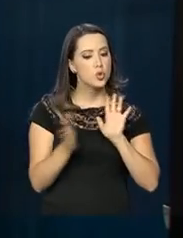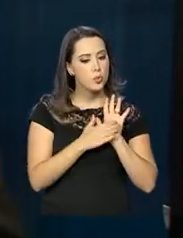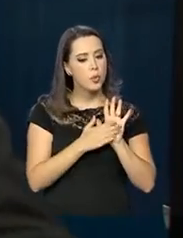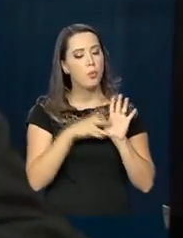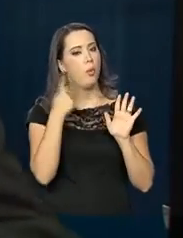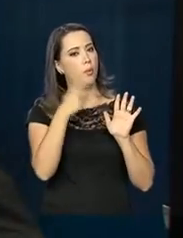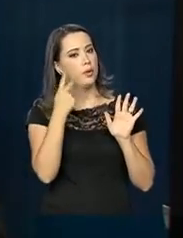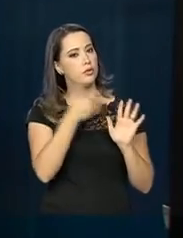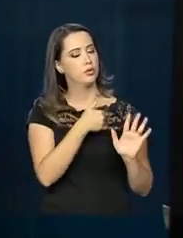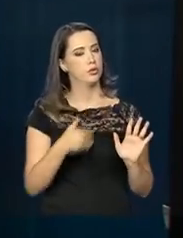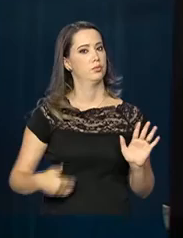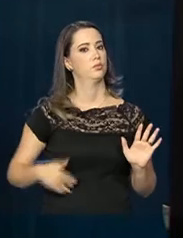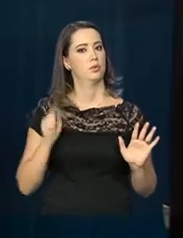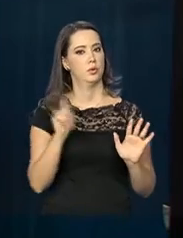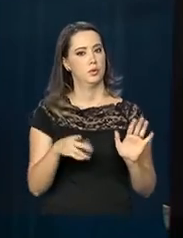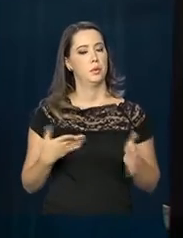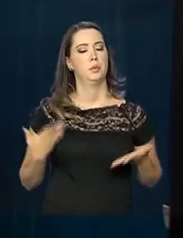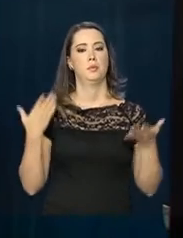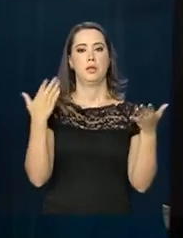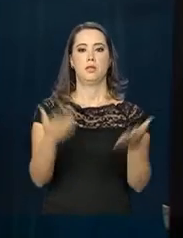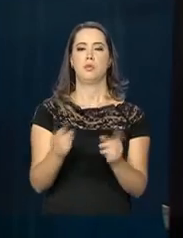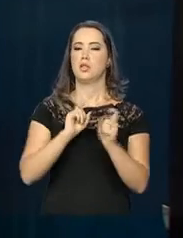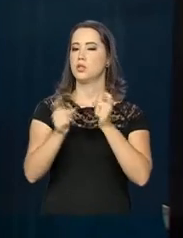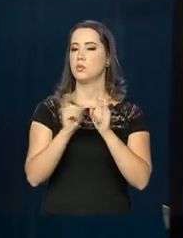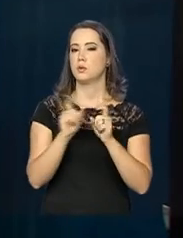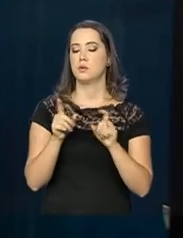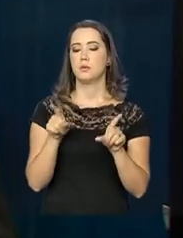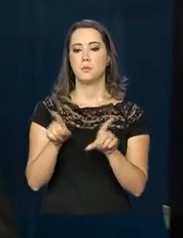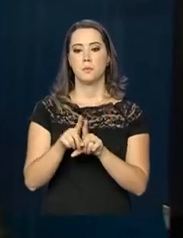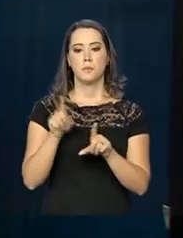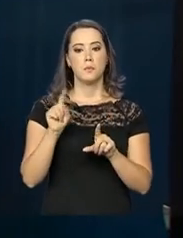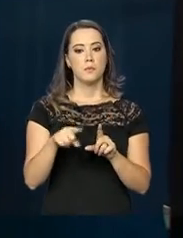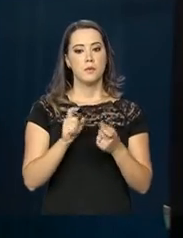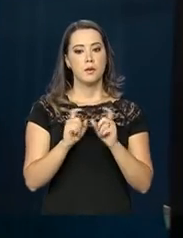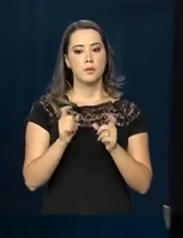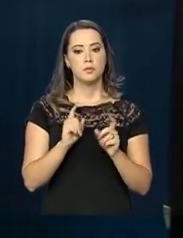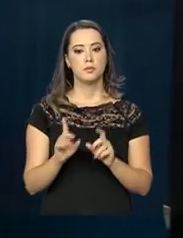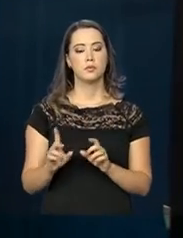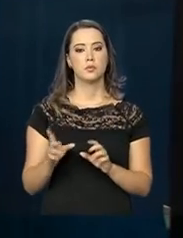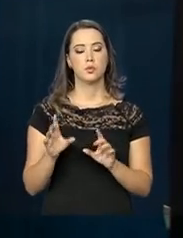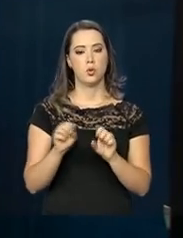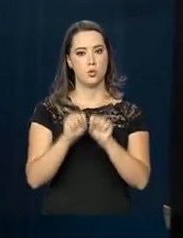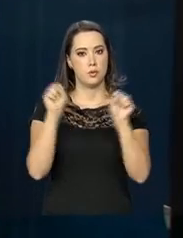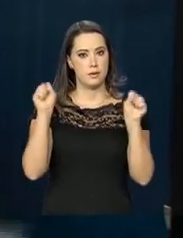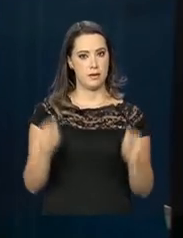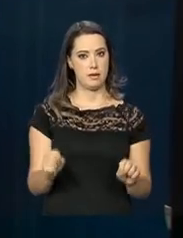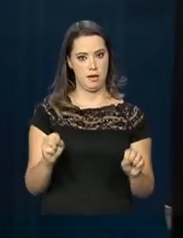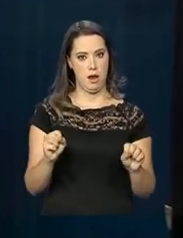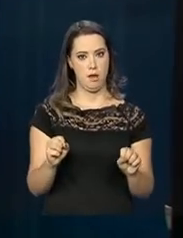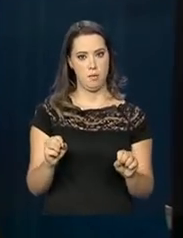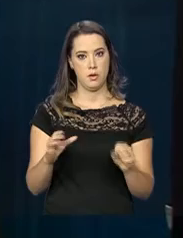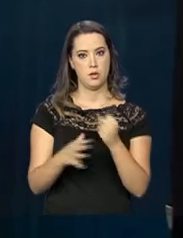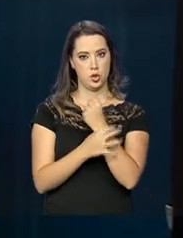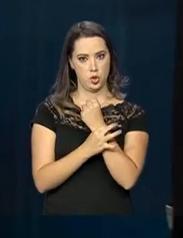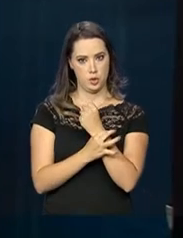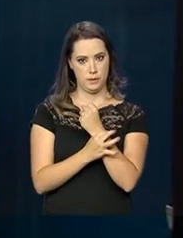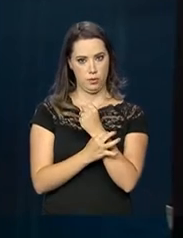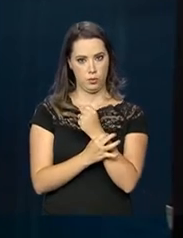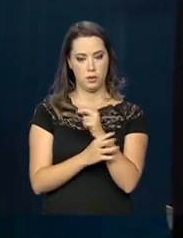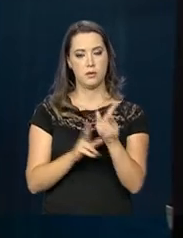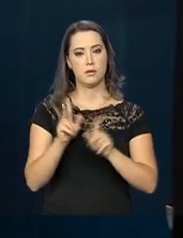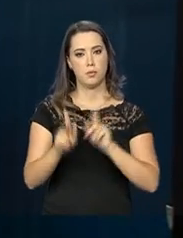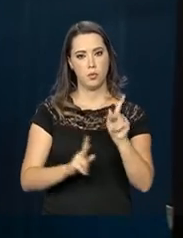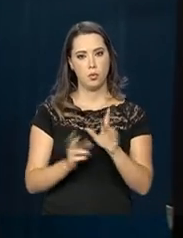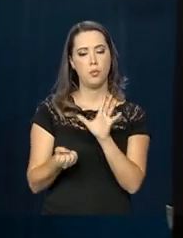políticas públicas, de participar da gestão aí do Sistema Único de Segurança Pública, que foi criado esse